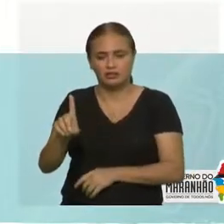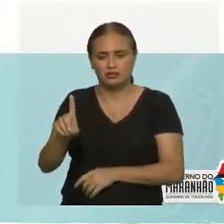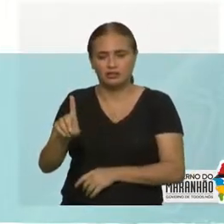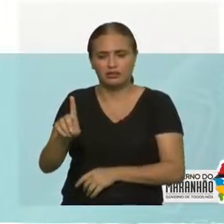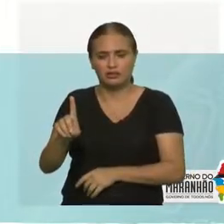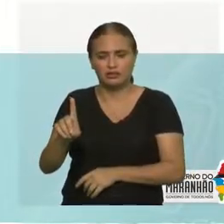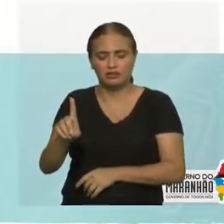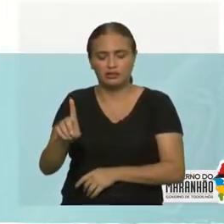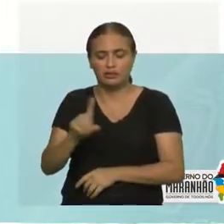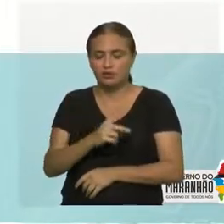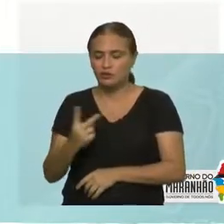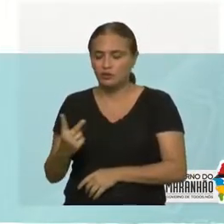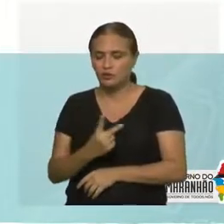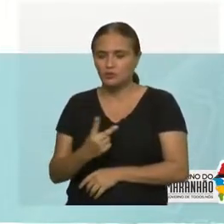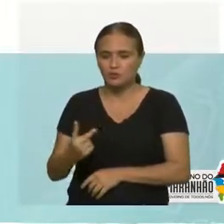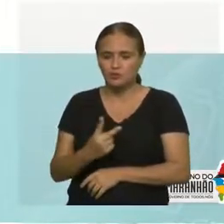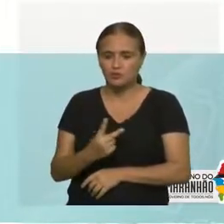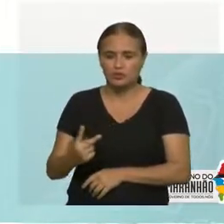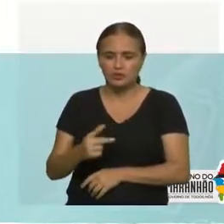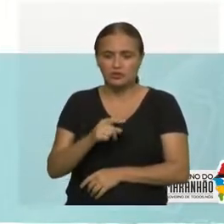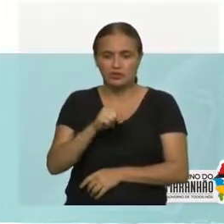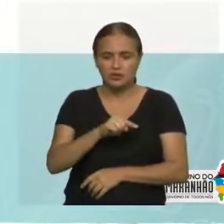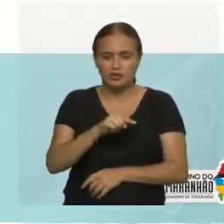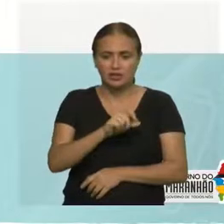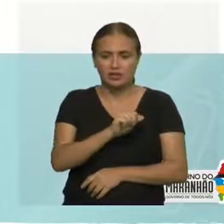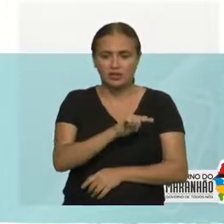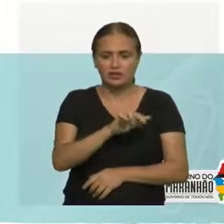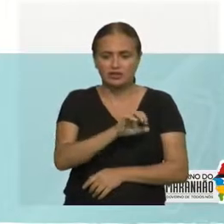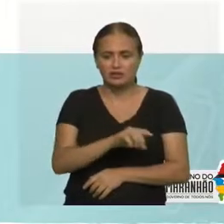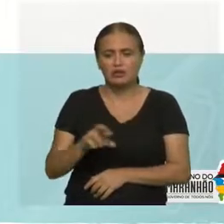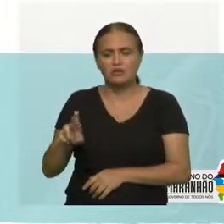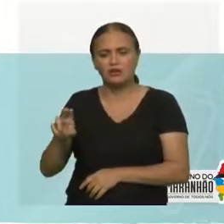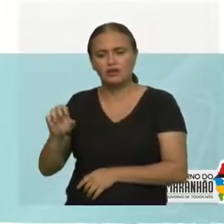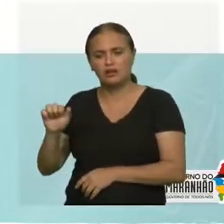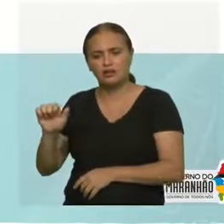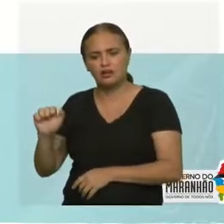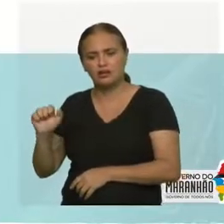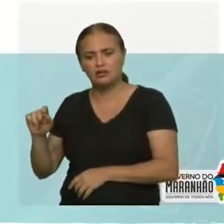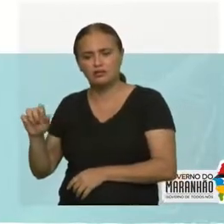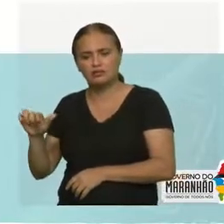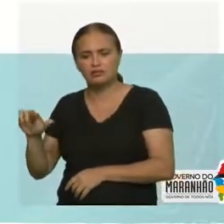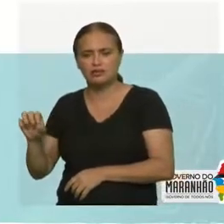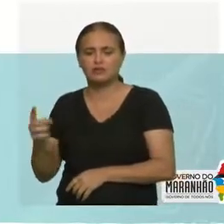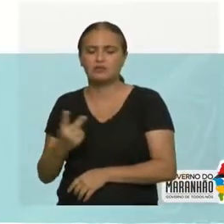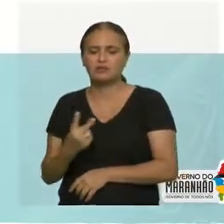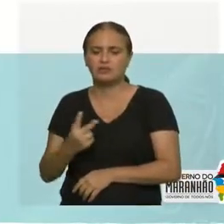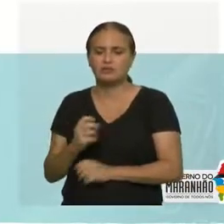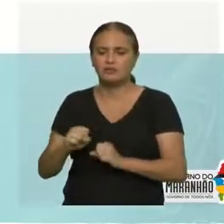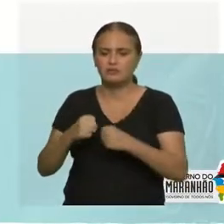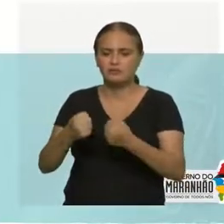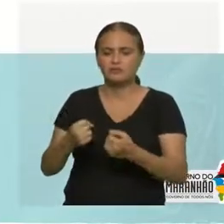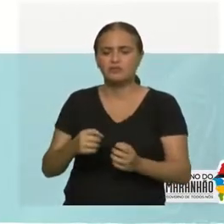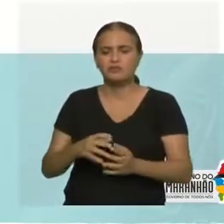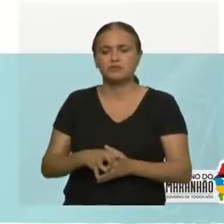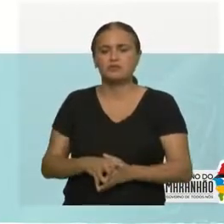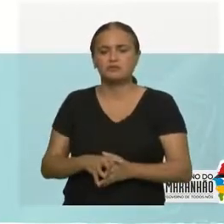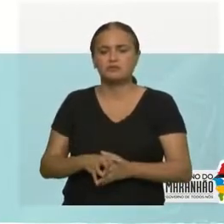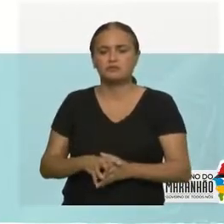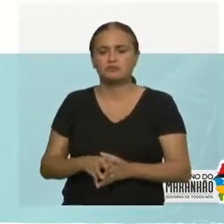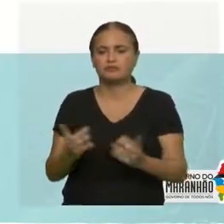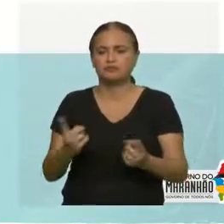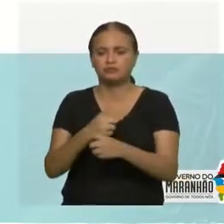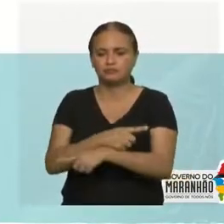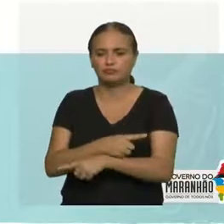reação. Essas forças de ação e reação para o movimento devem ser o quê? Mesma intensidade, mesma direção em sentidos